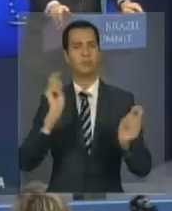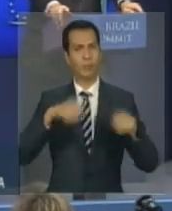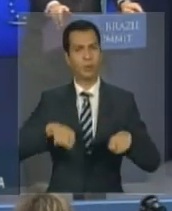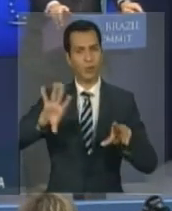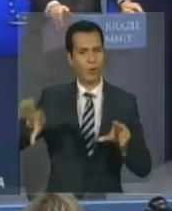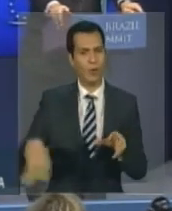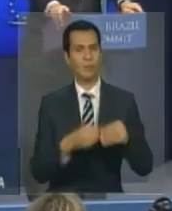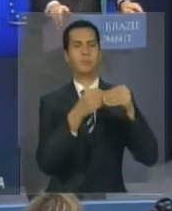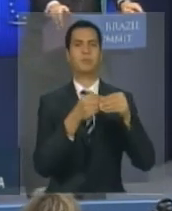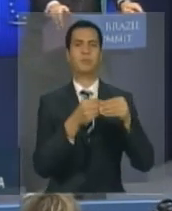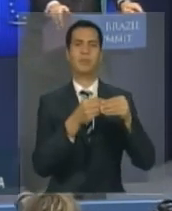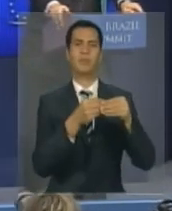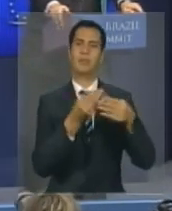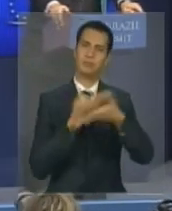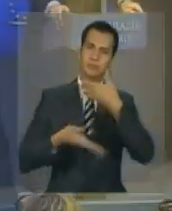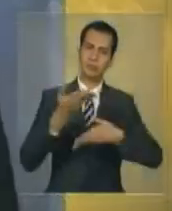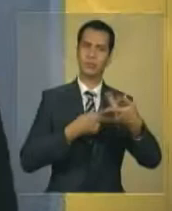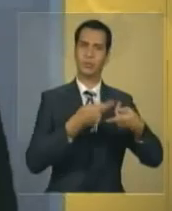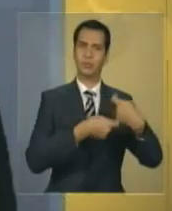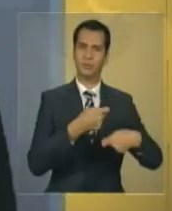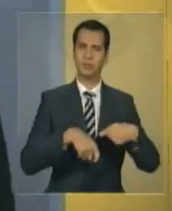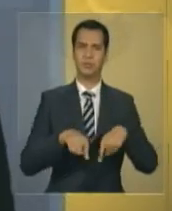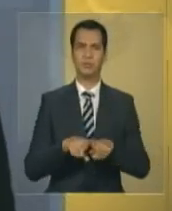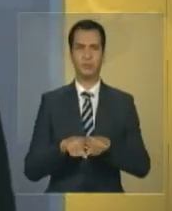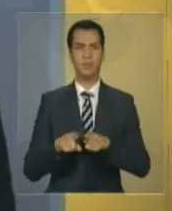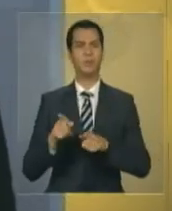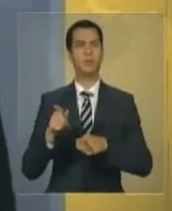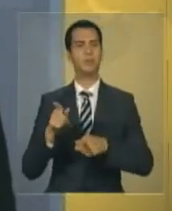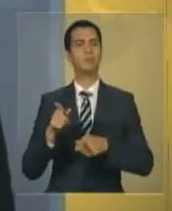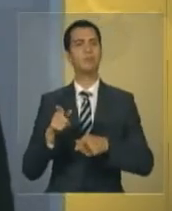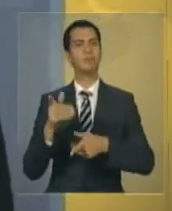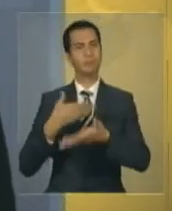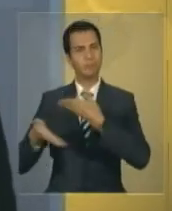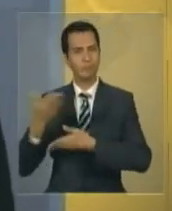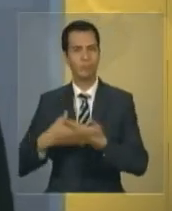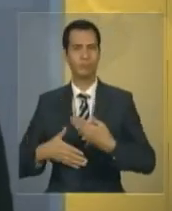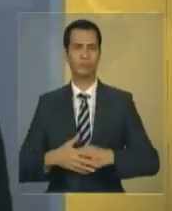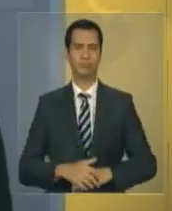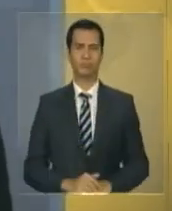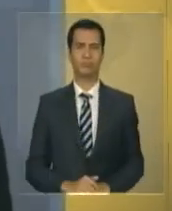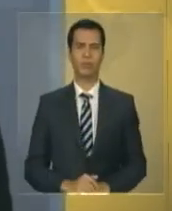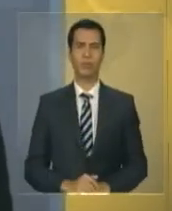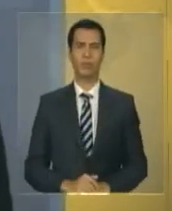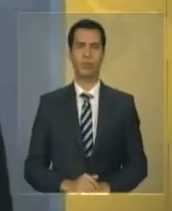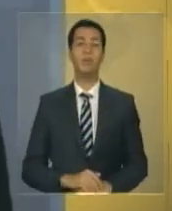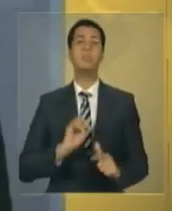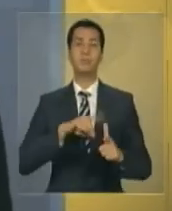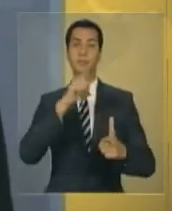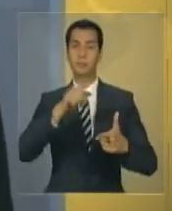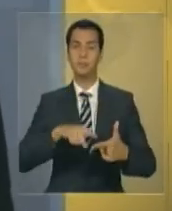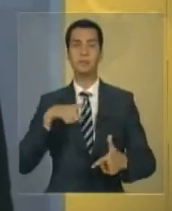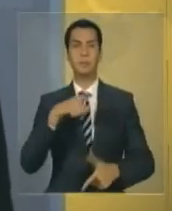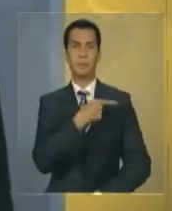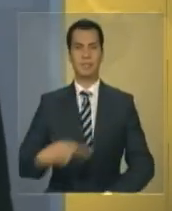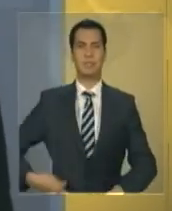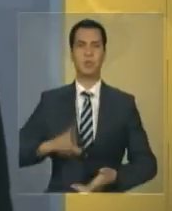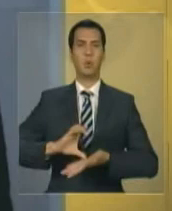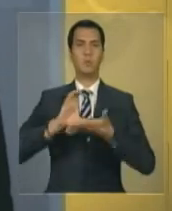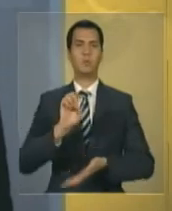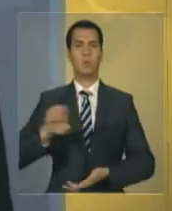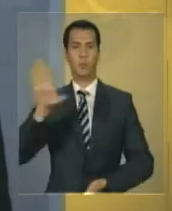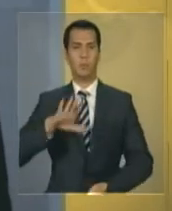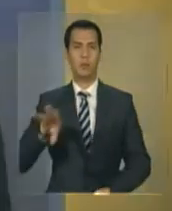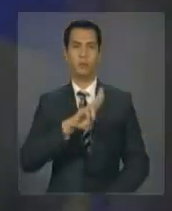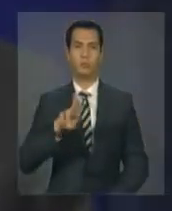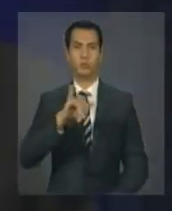comerciais e econômicas. Em seguida, foi a vez do presidente da Comissão Europeia, José Manuel Durão Barroso.